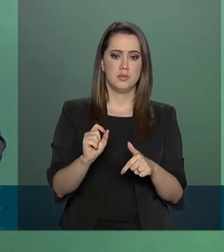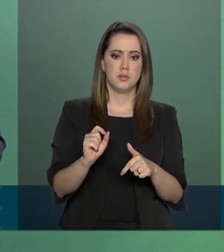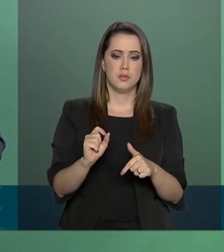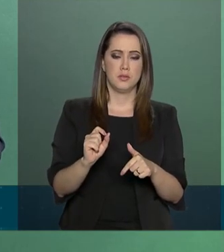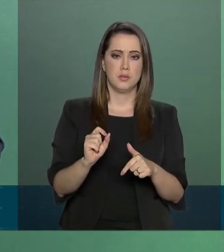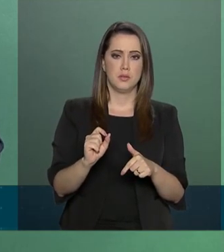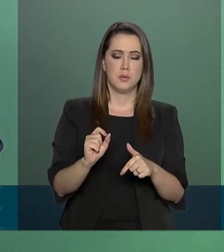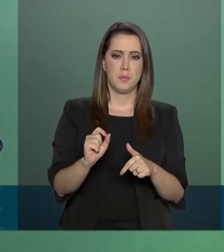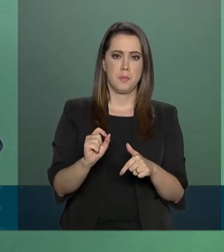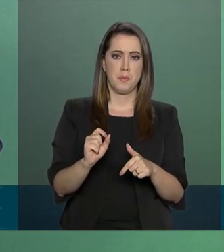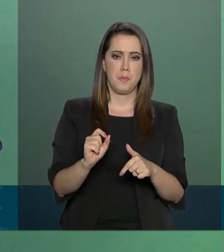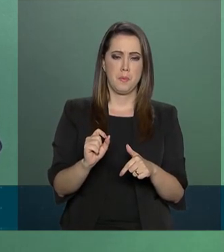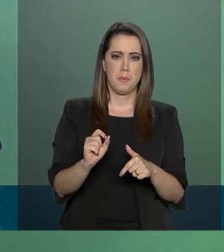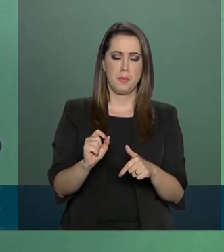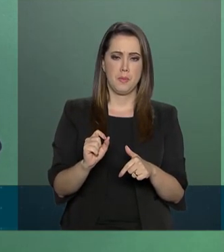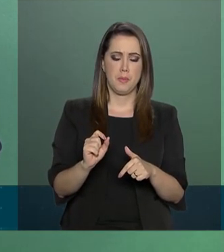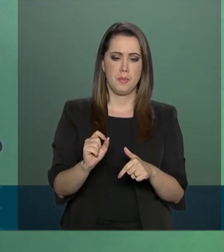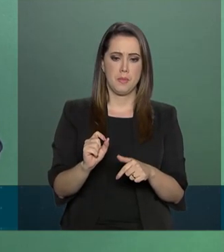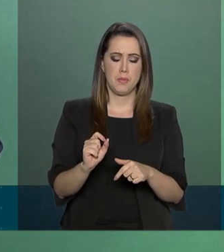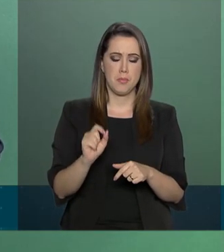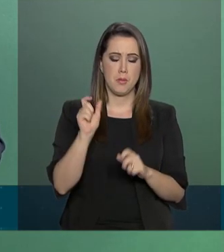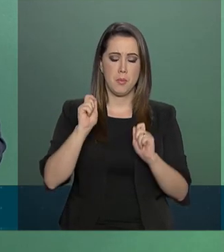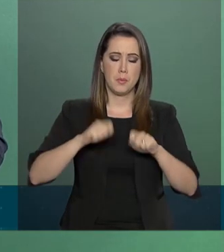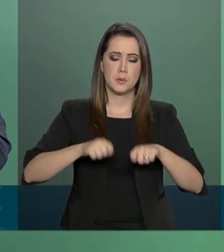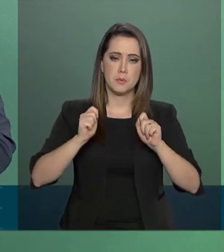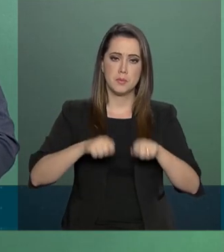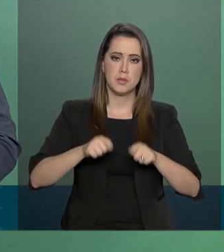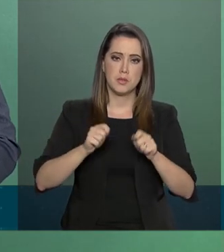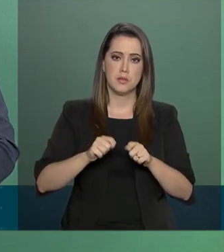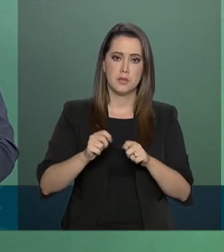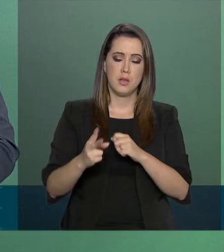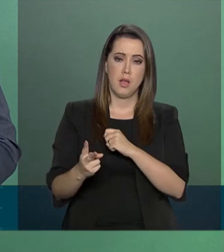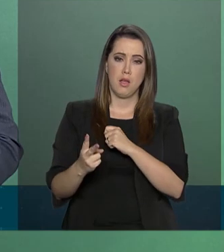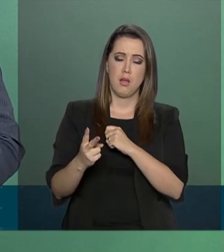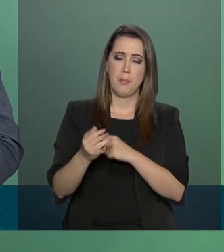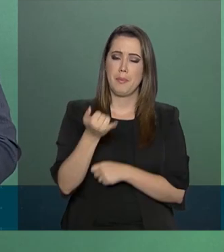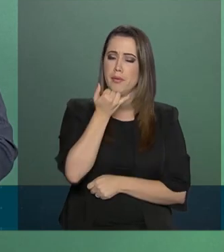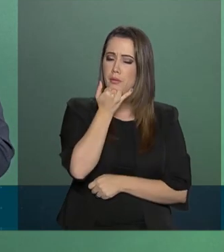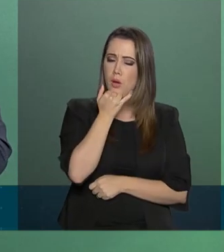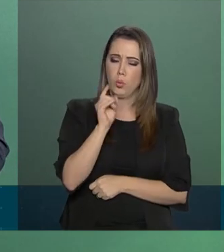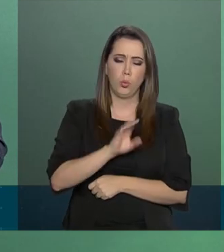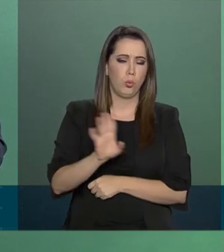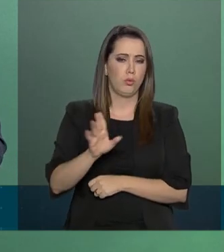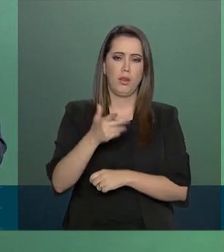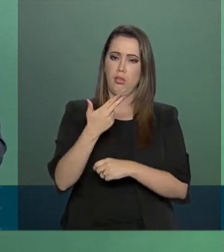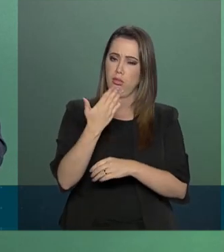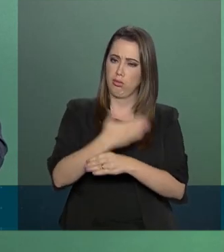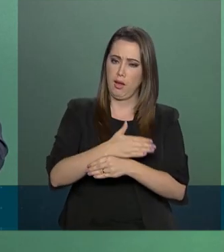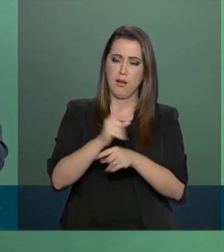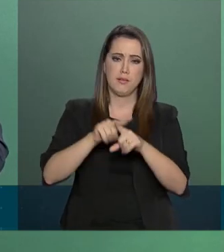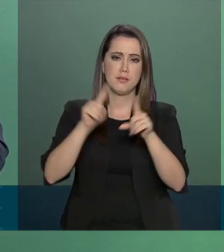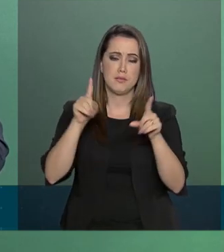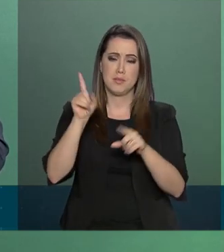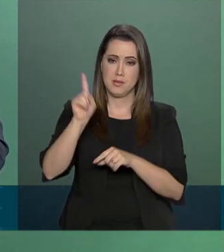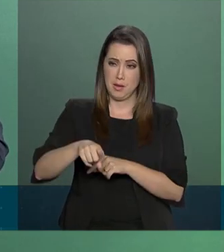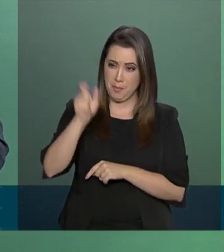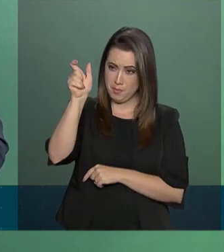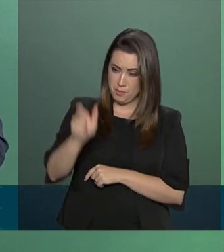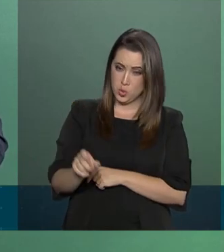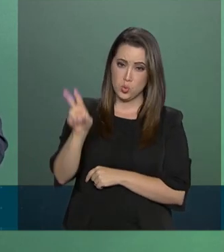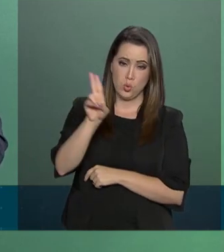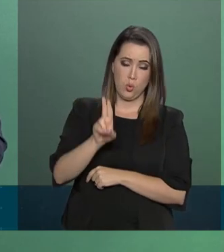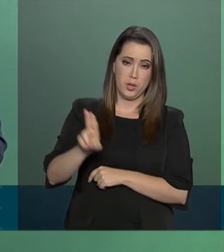a possibilitar a defesa pessoal e do acervo que estejam sendo transportados.